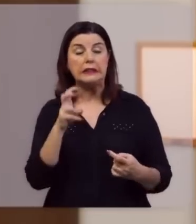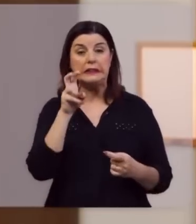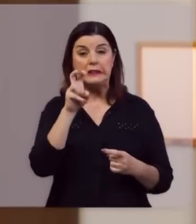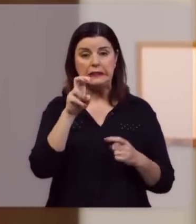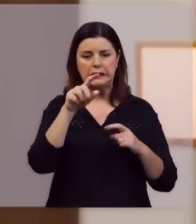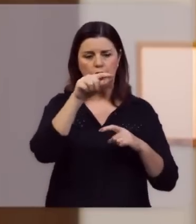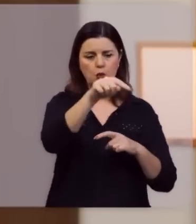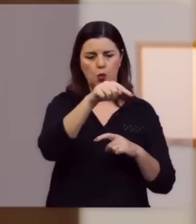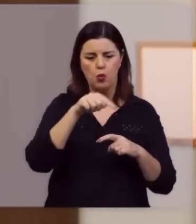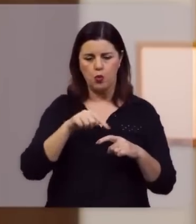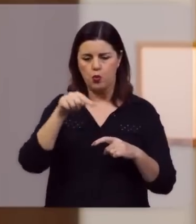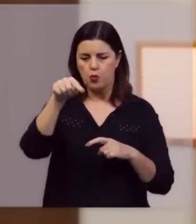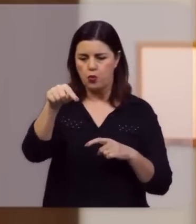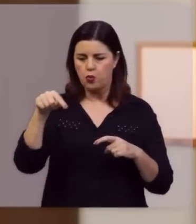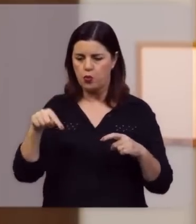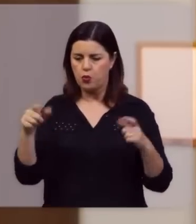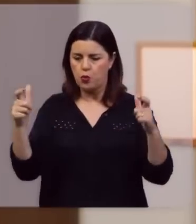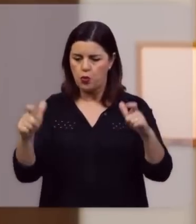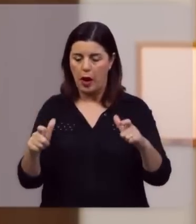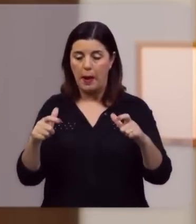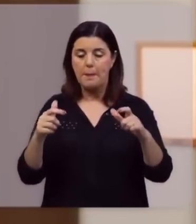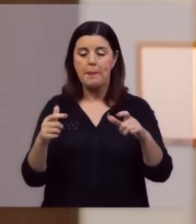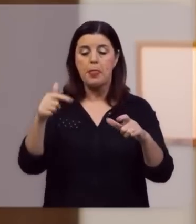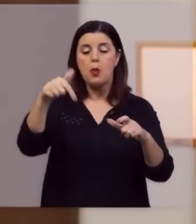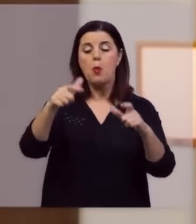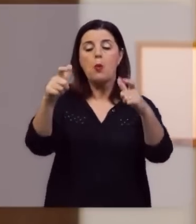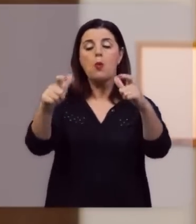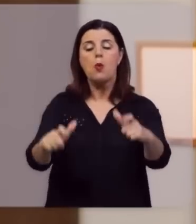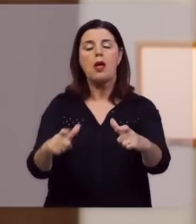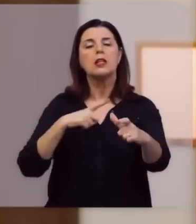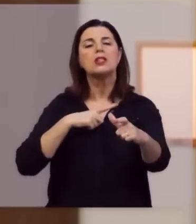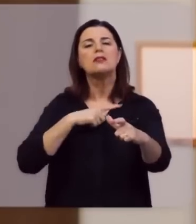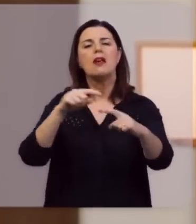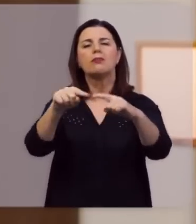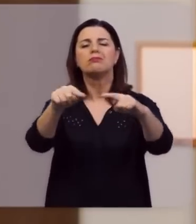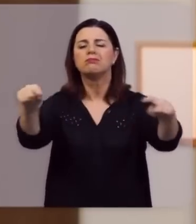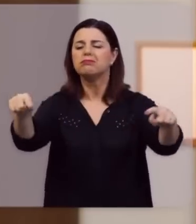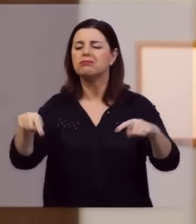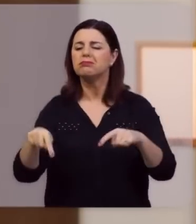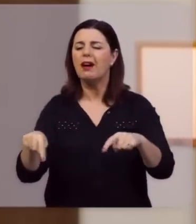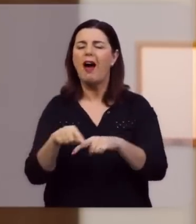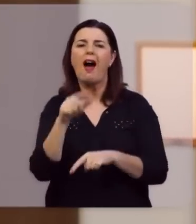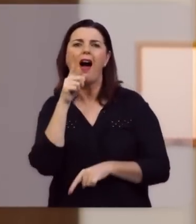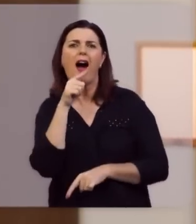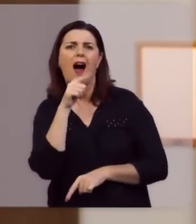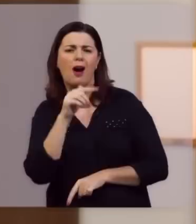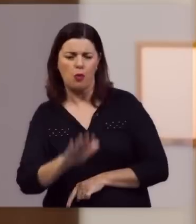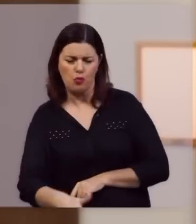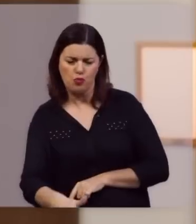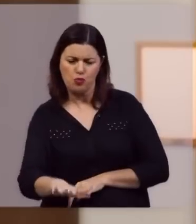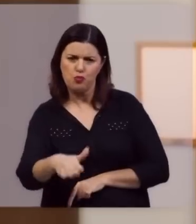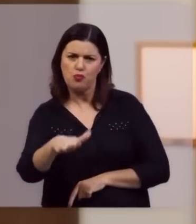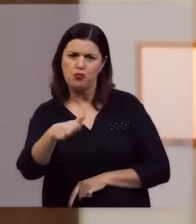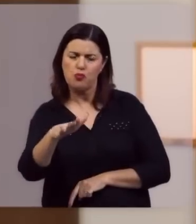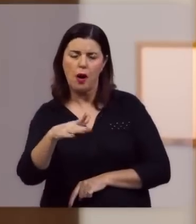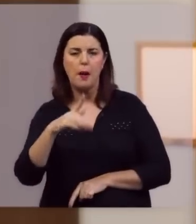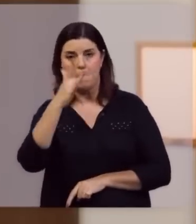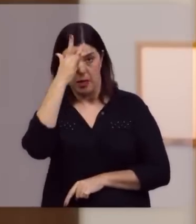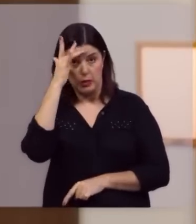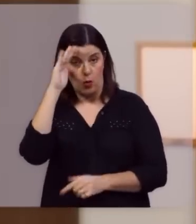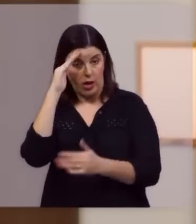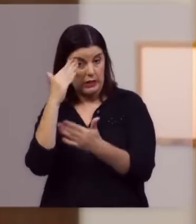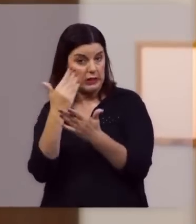pavilhões. E no meio, havia uma espécie de tanque, onde havia uma crença dos